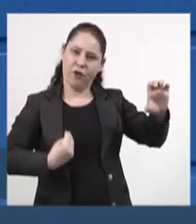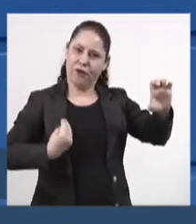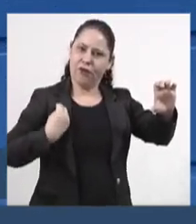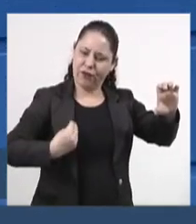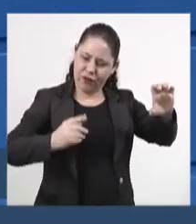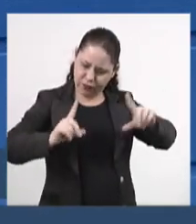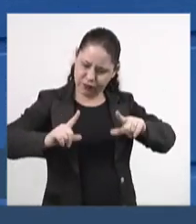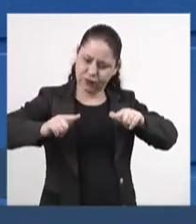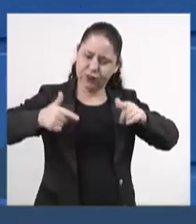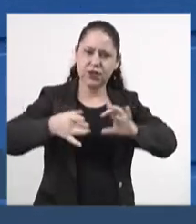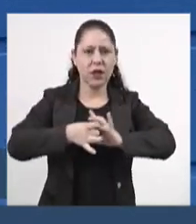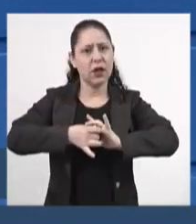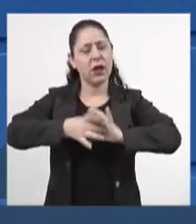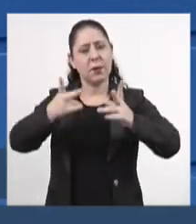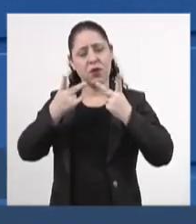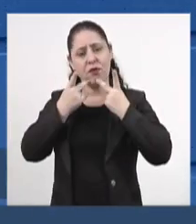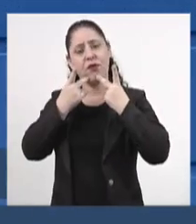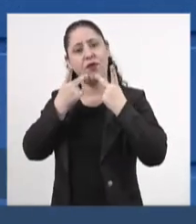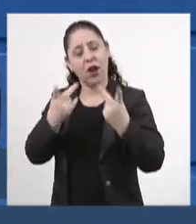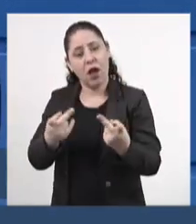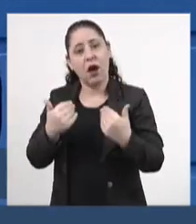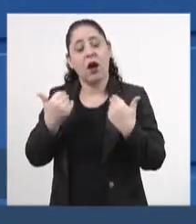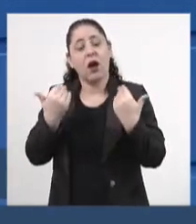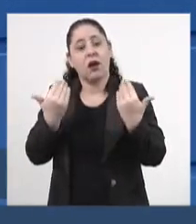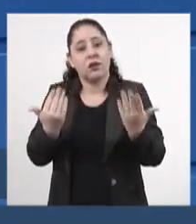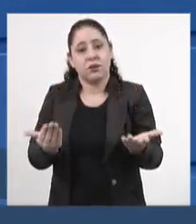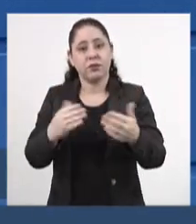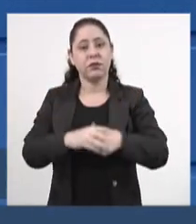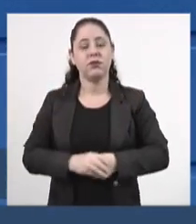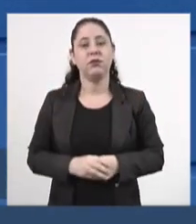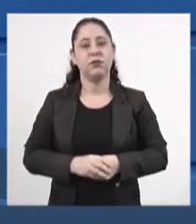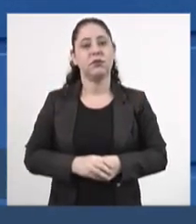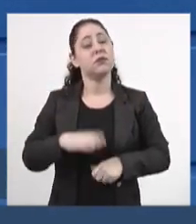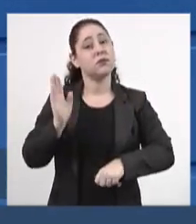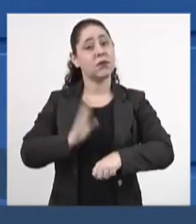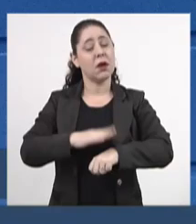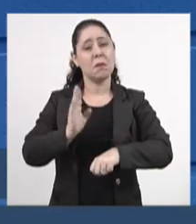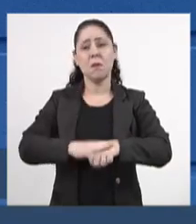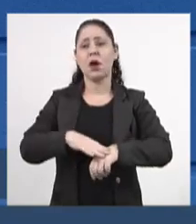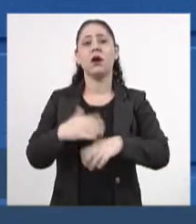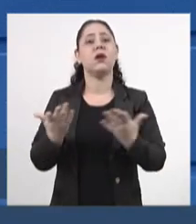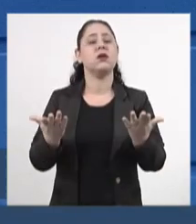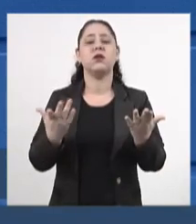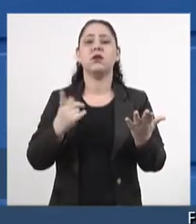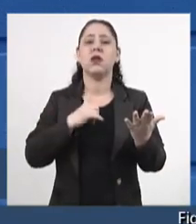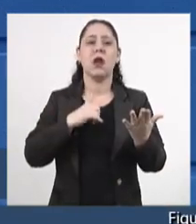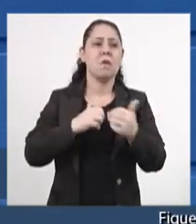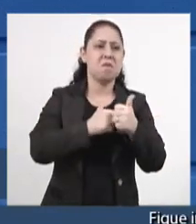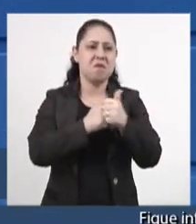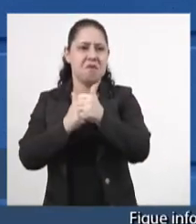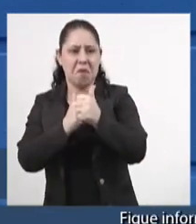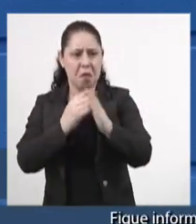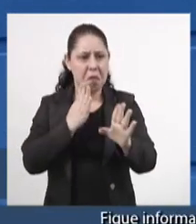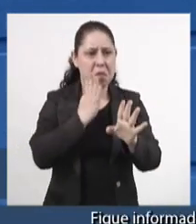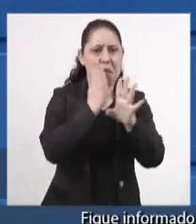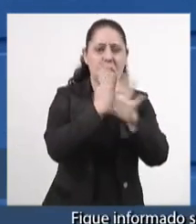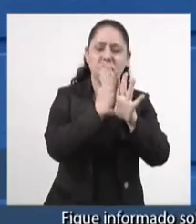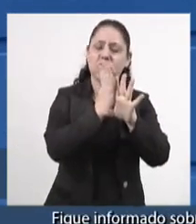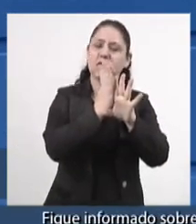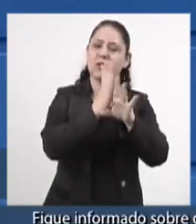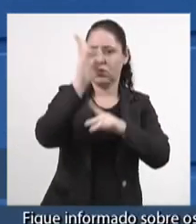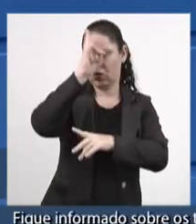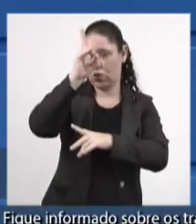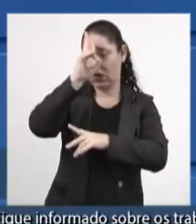defendendo liberdade de expressão. Quem mais foi perseguido na história